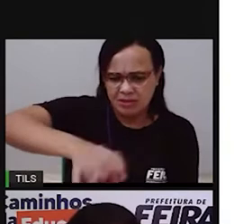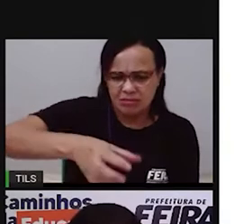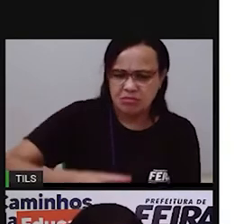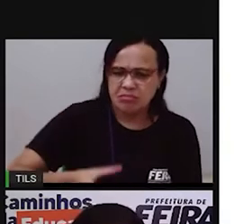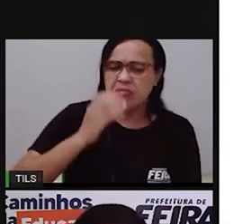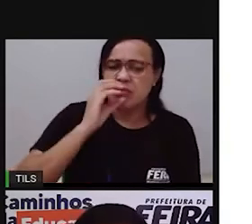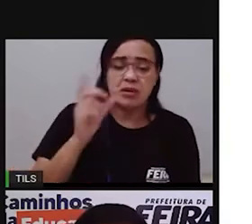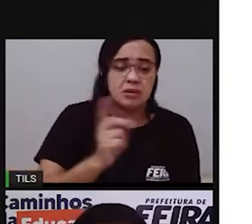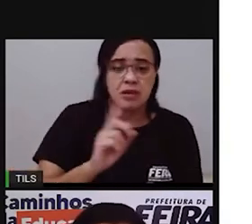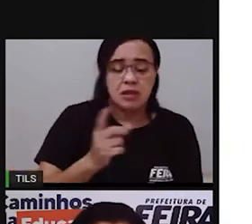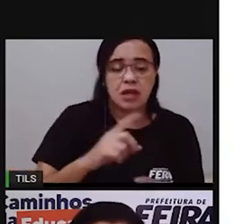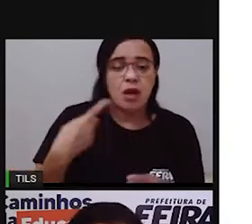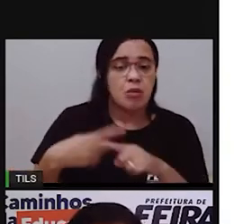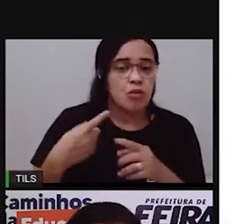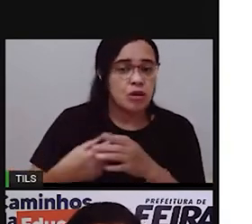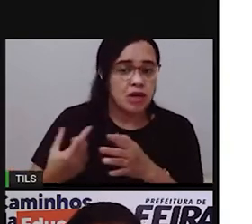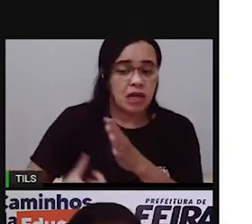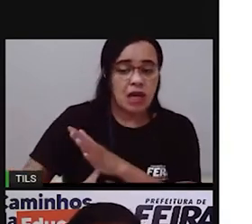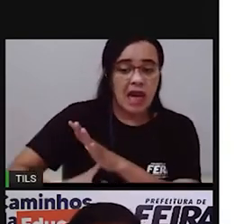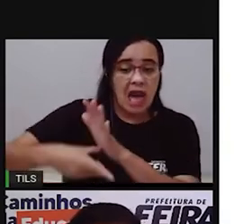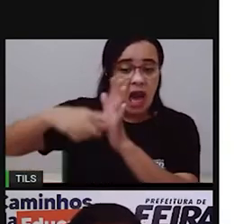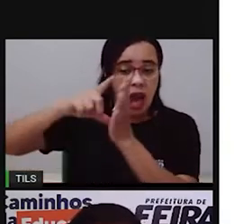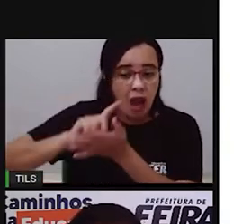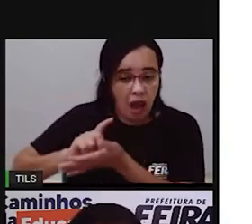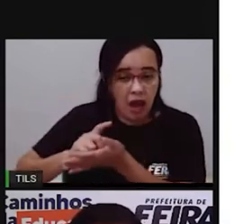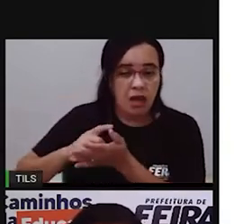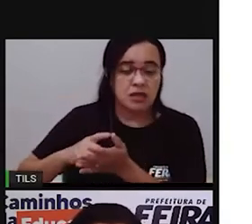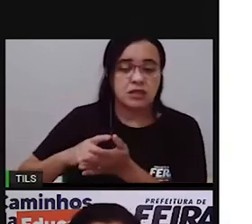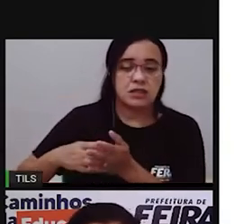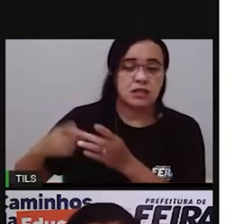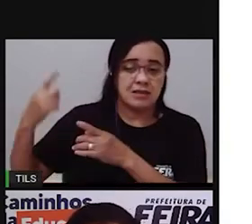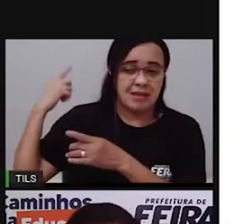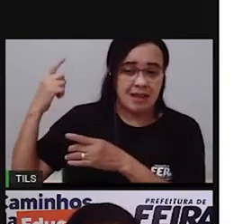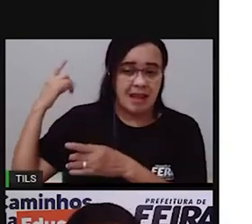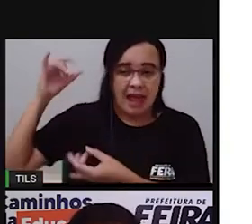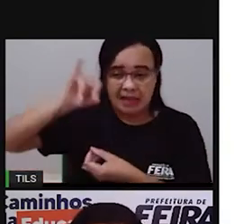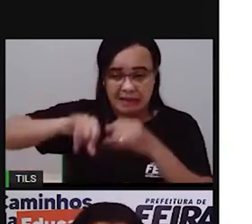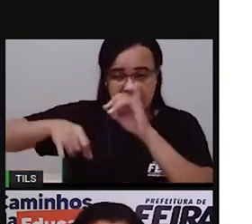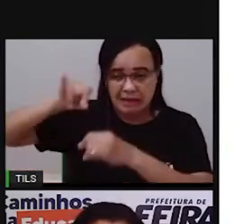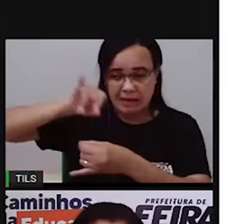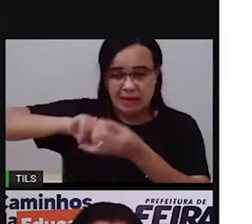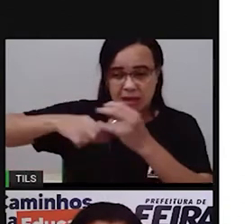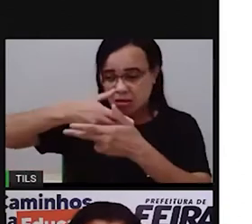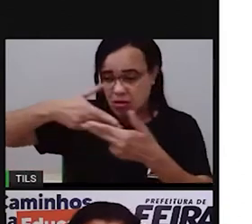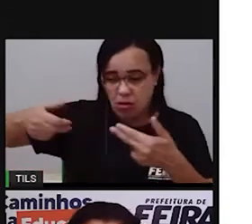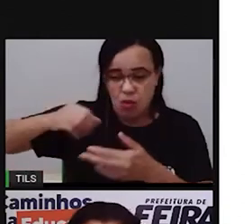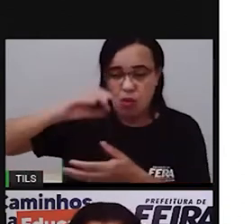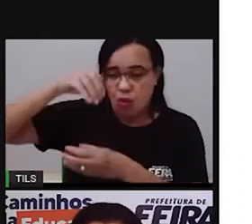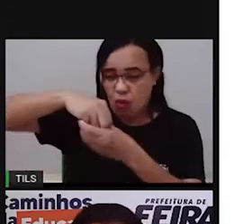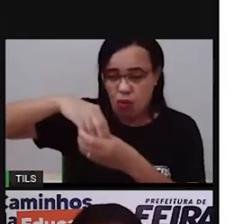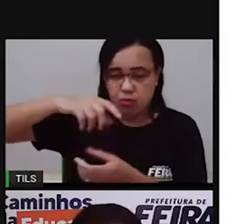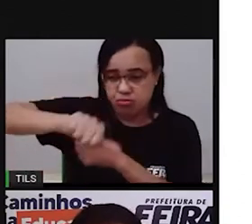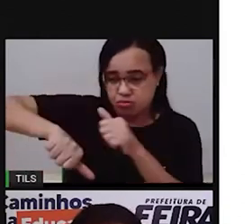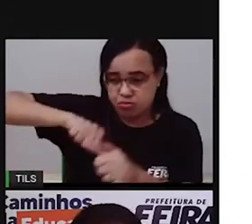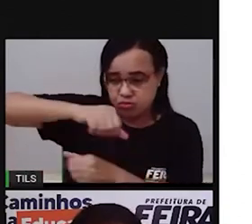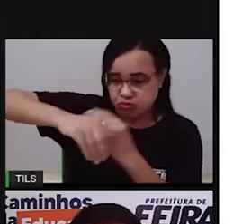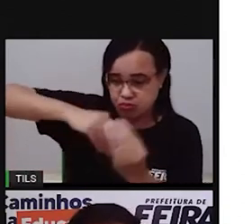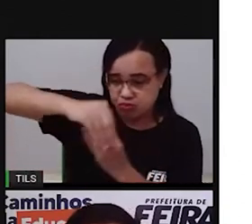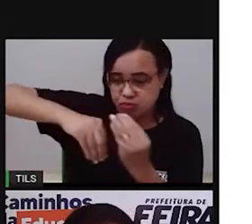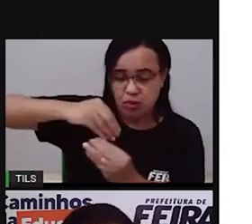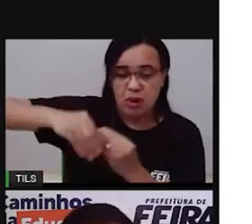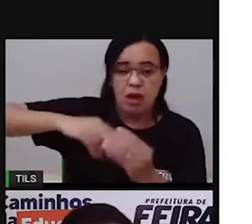sai da estação de tratamento até o momento que ela chega na torneira da nossa casa Então, é importante filtrar